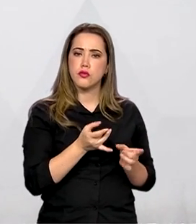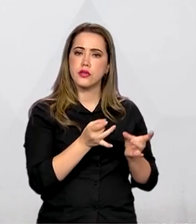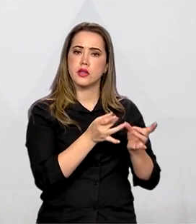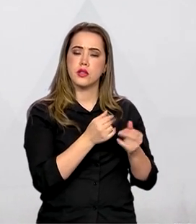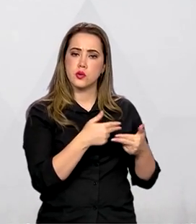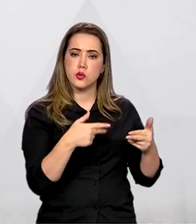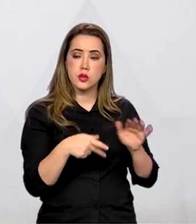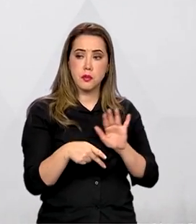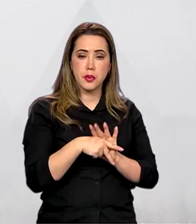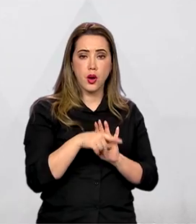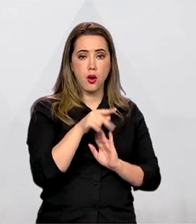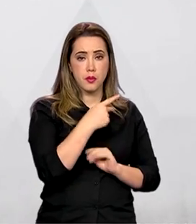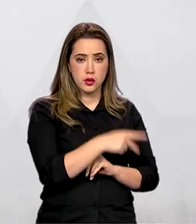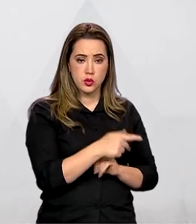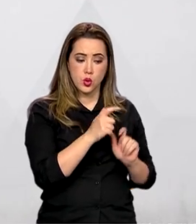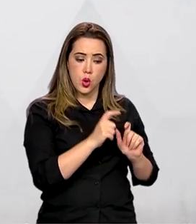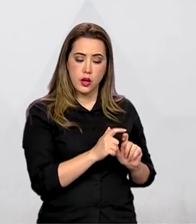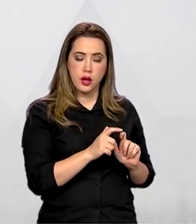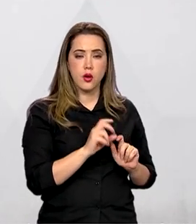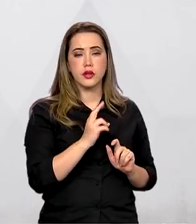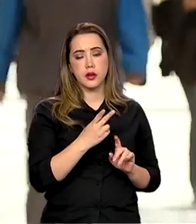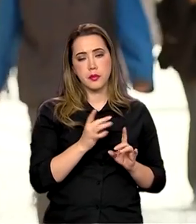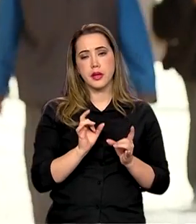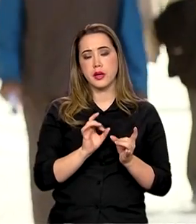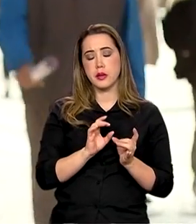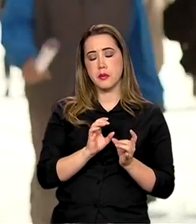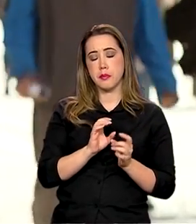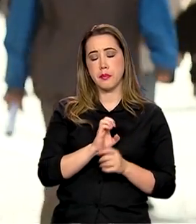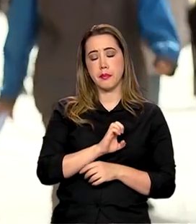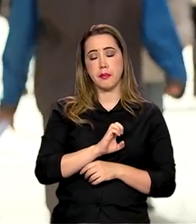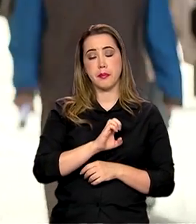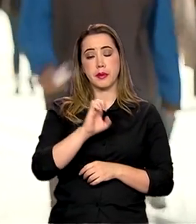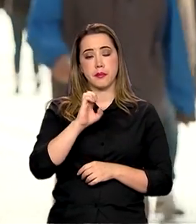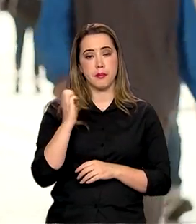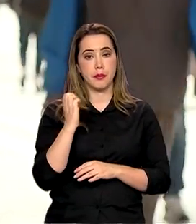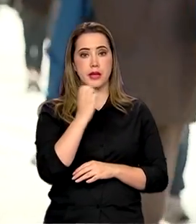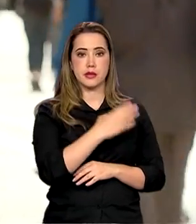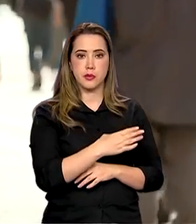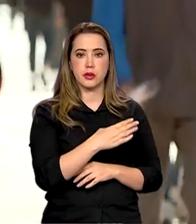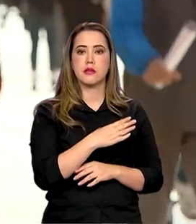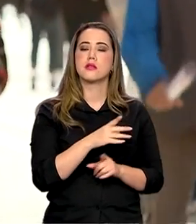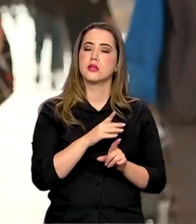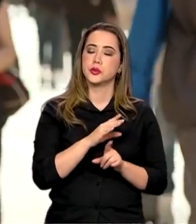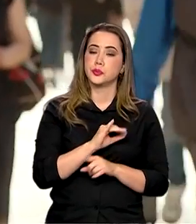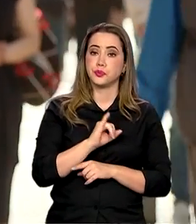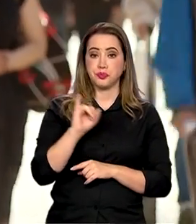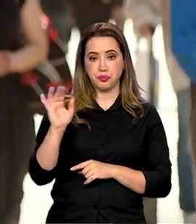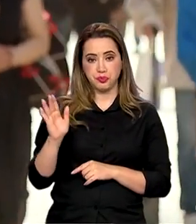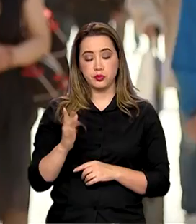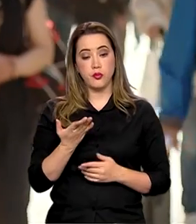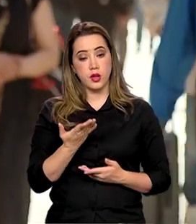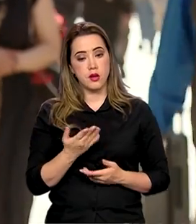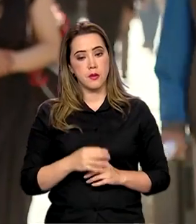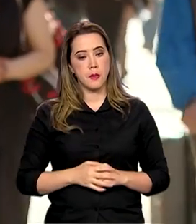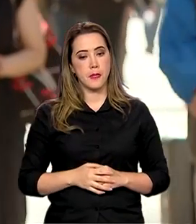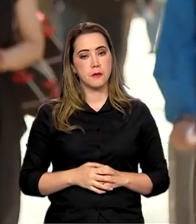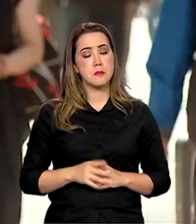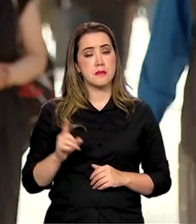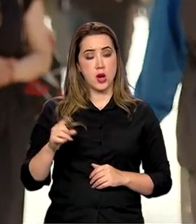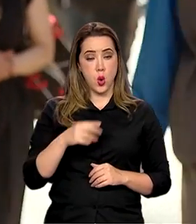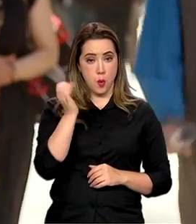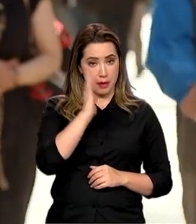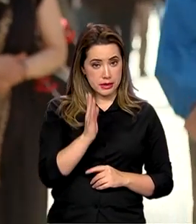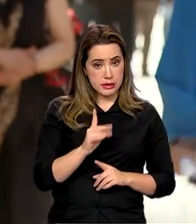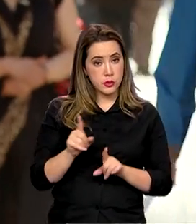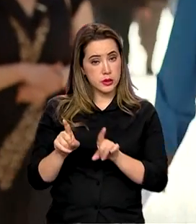tanto para a venda local quanto para a exportação. Assim como o Brasil, a China é um país em desenvolvimento. Entre as